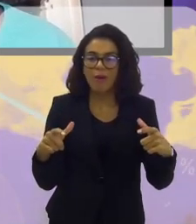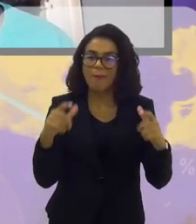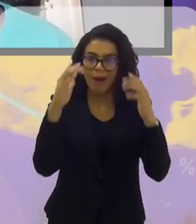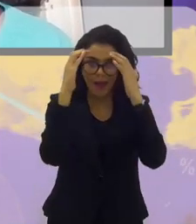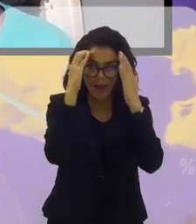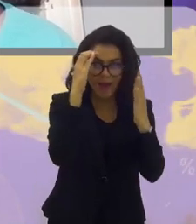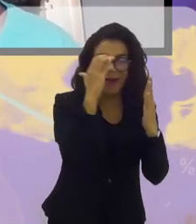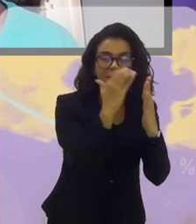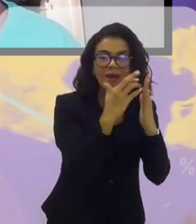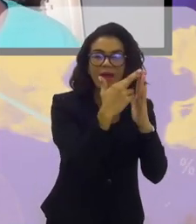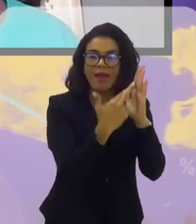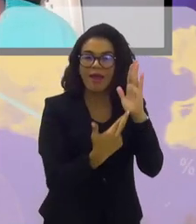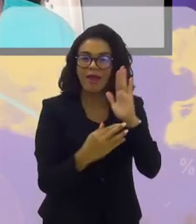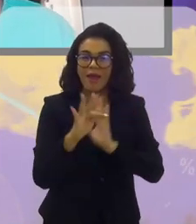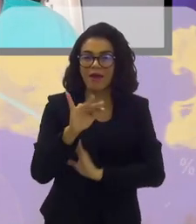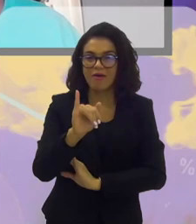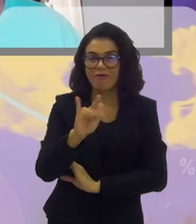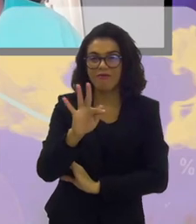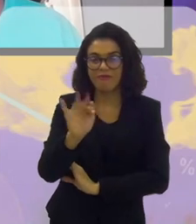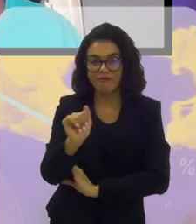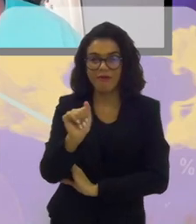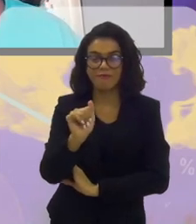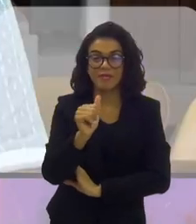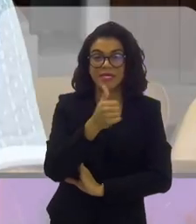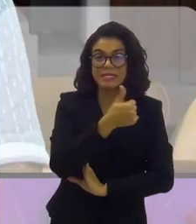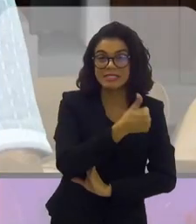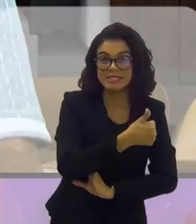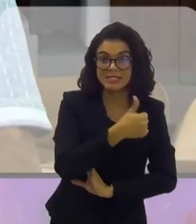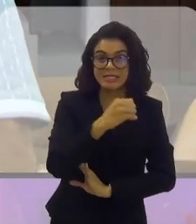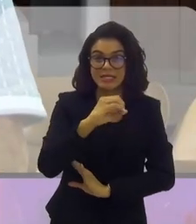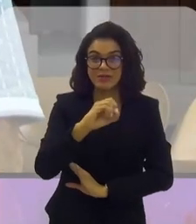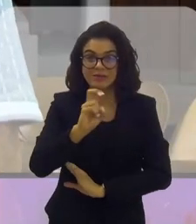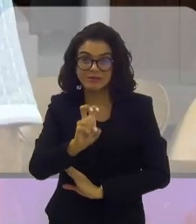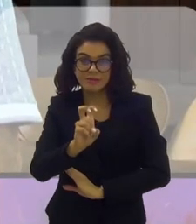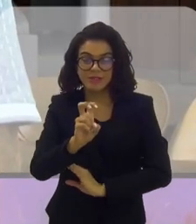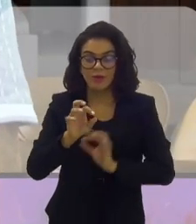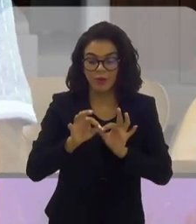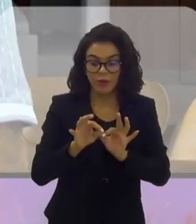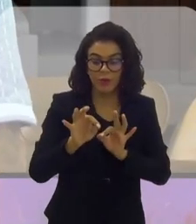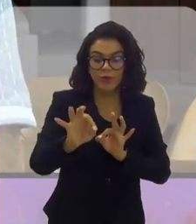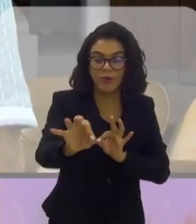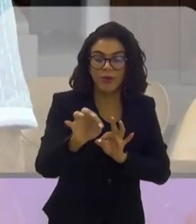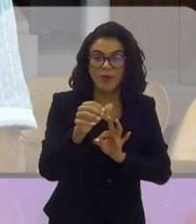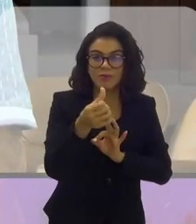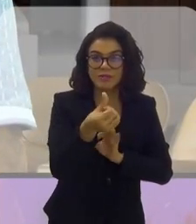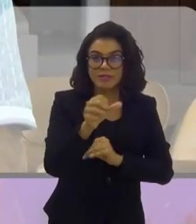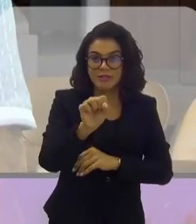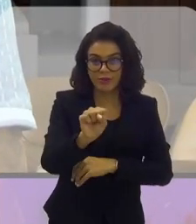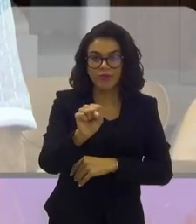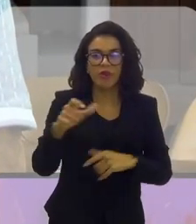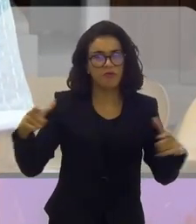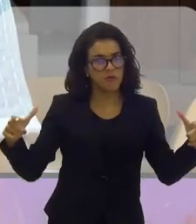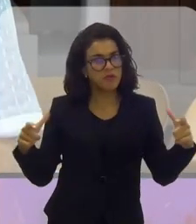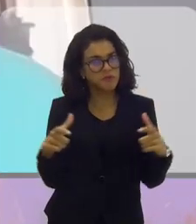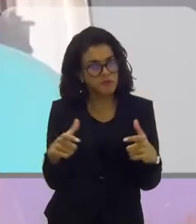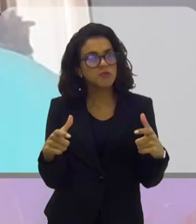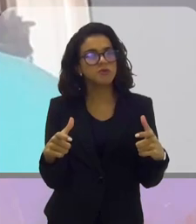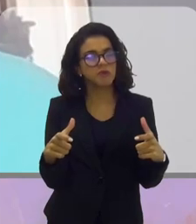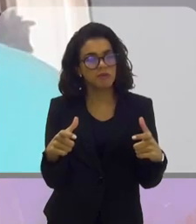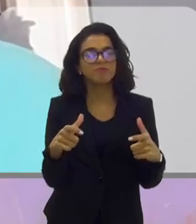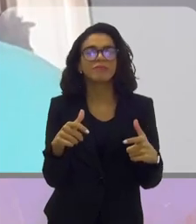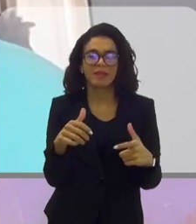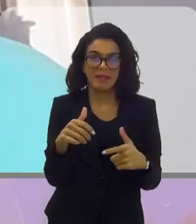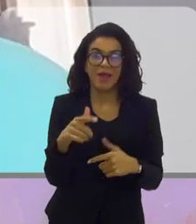padrão FIFA, ok? 105 por 68. Quer dizer, houve uma boa redução ali de gramado, né? E